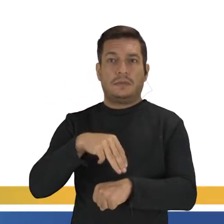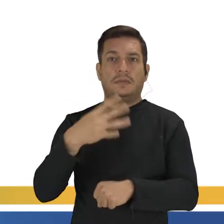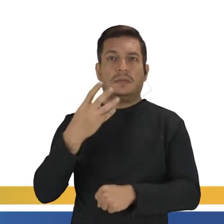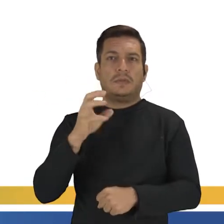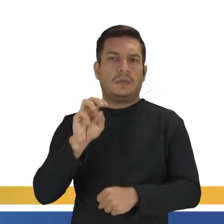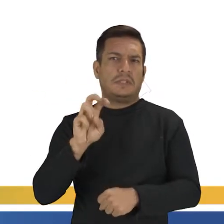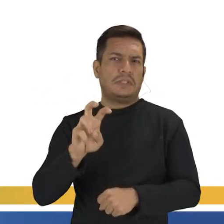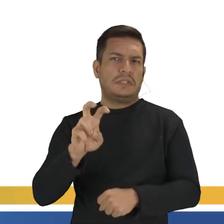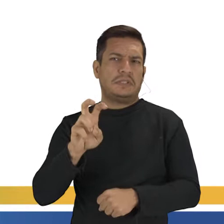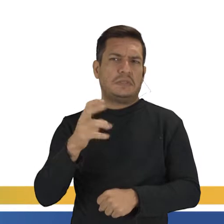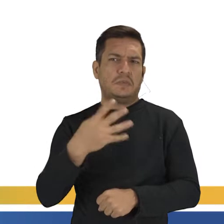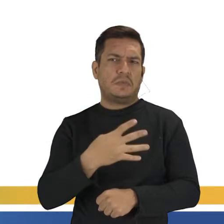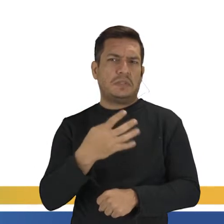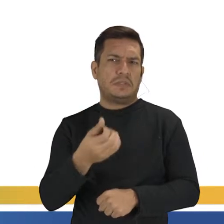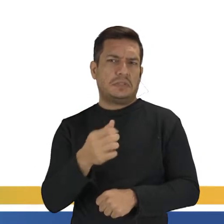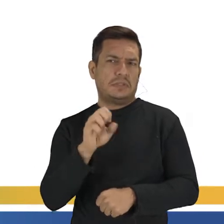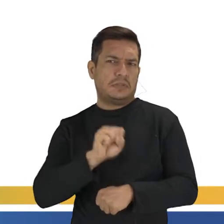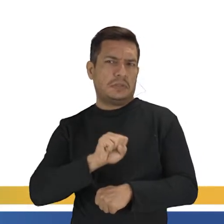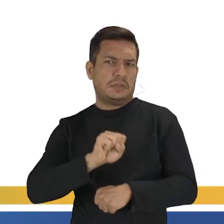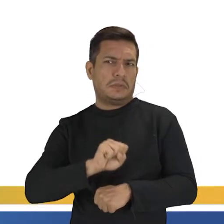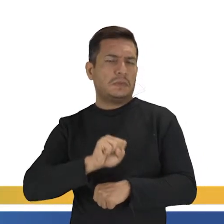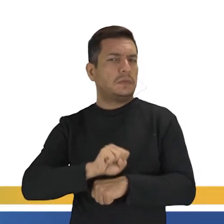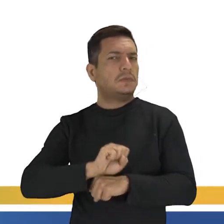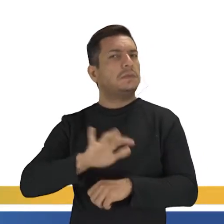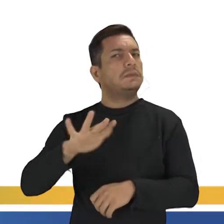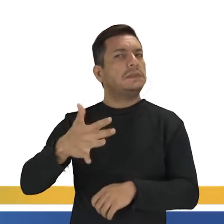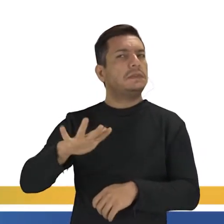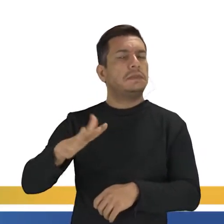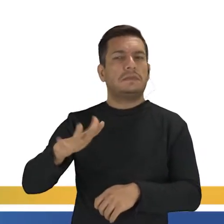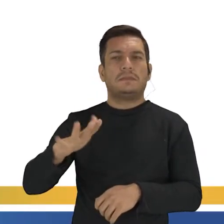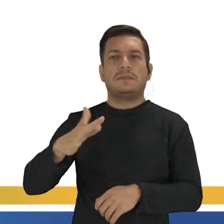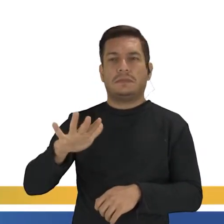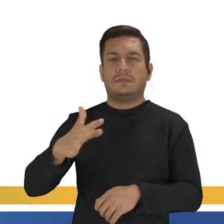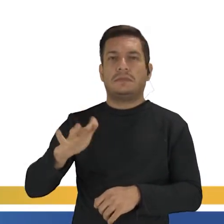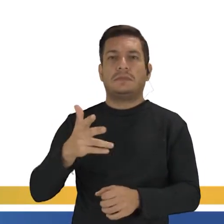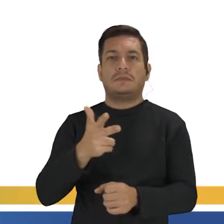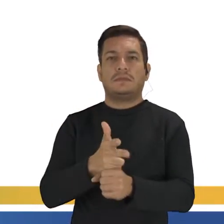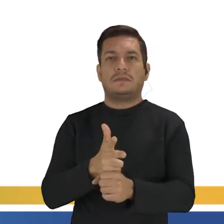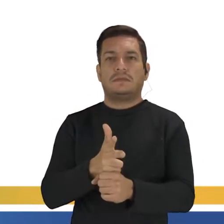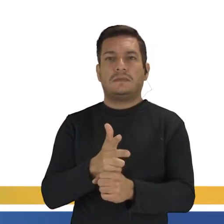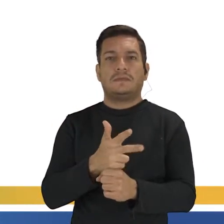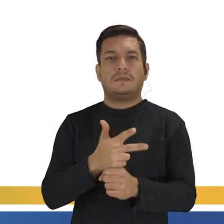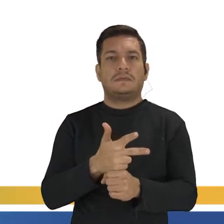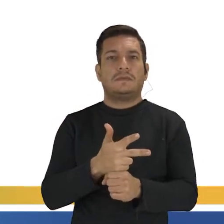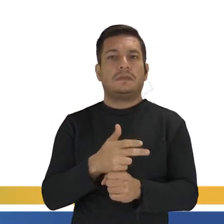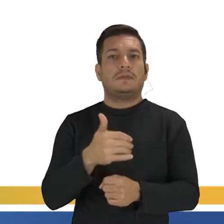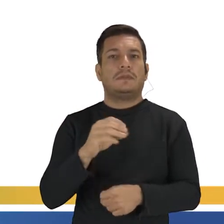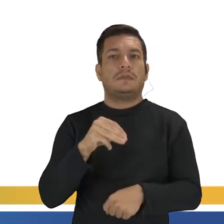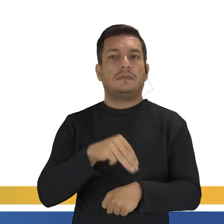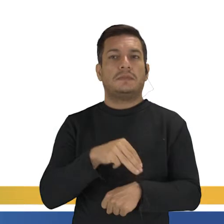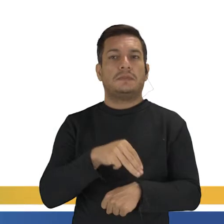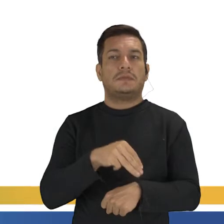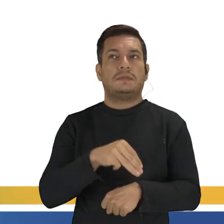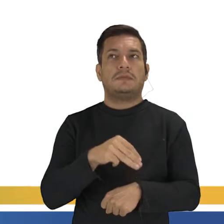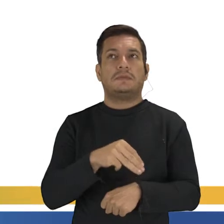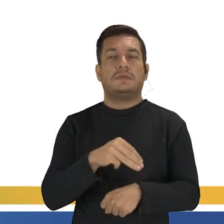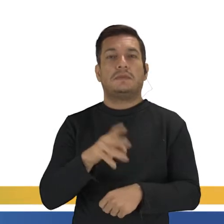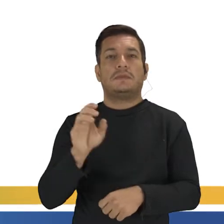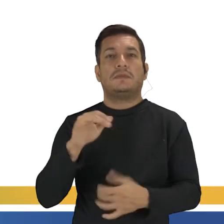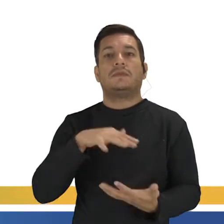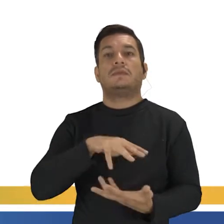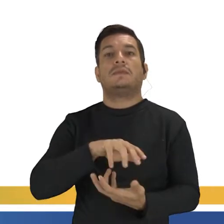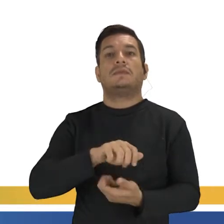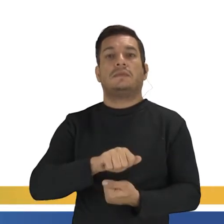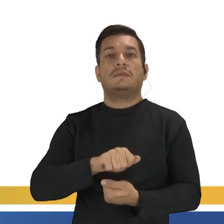46 segundos, mais ou menos, né? Na verdade, é um vídeo de 10 minutos e que o